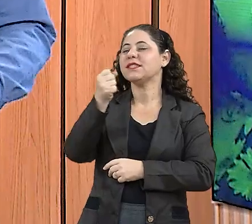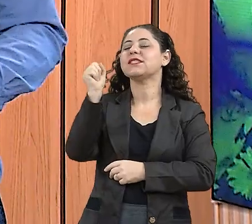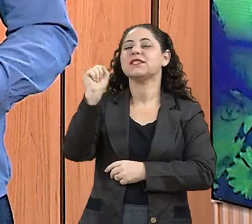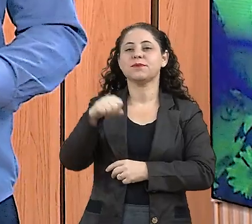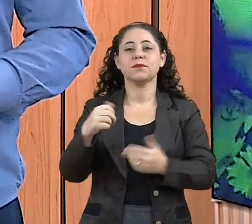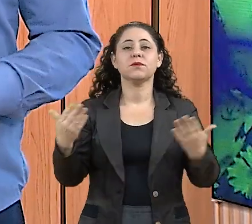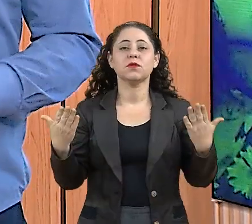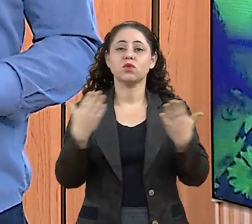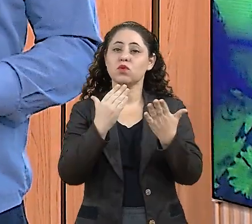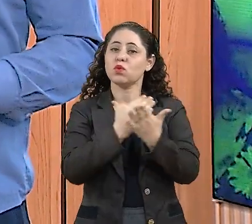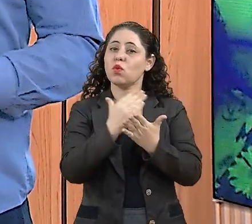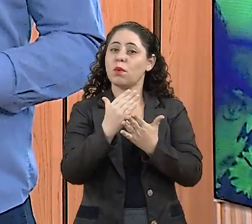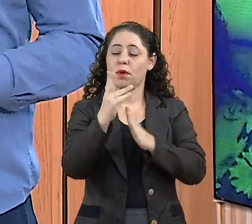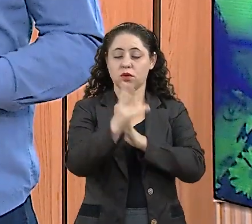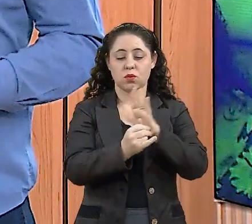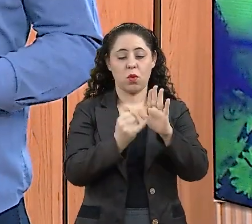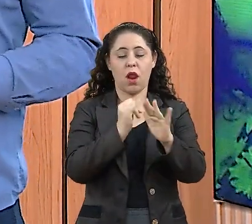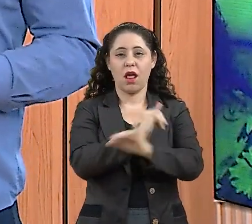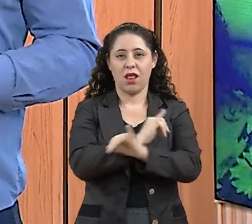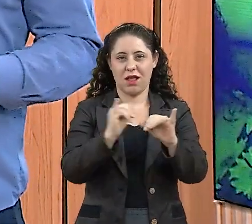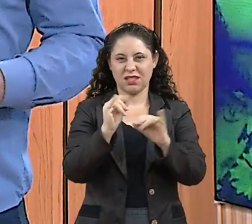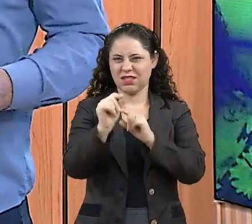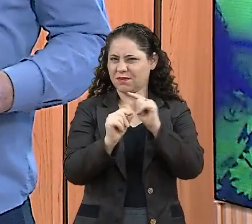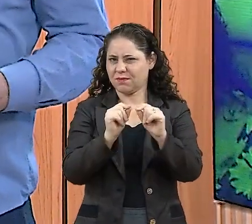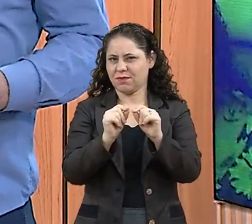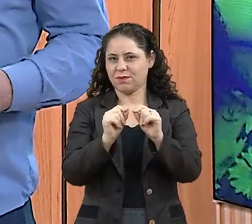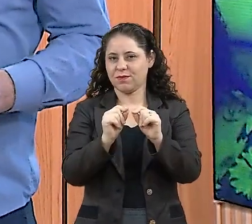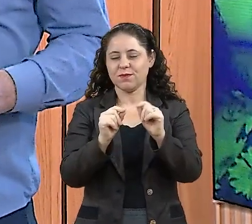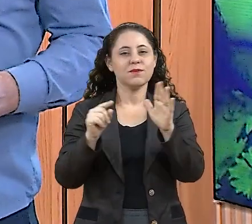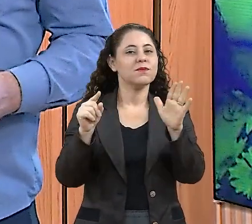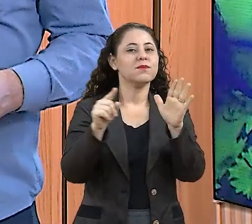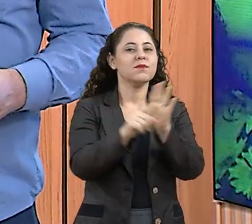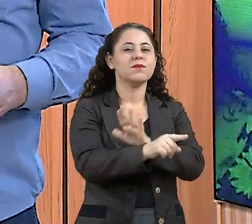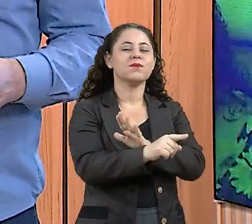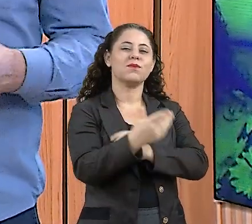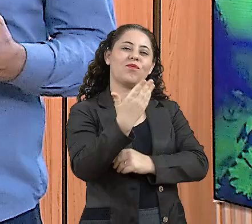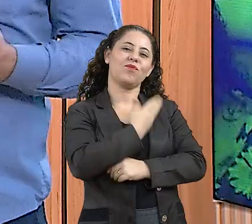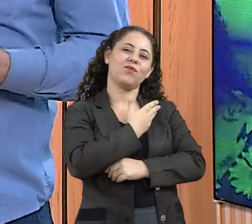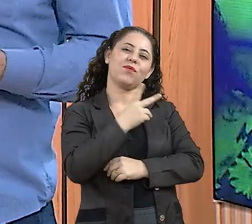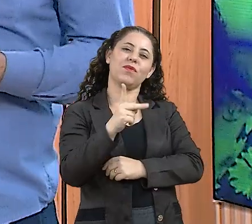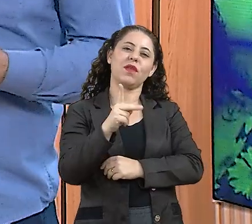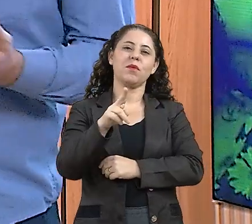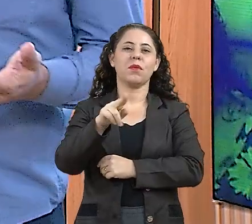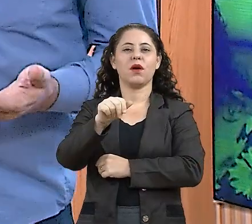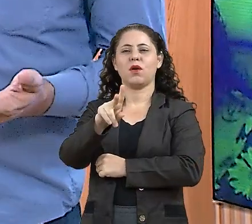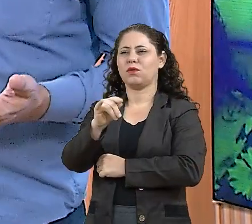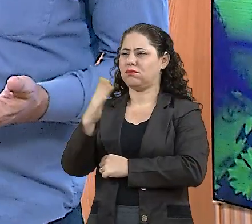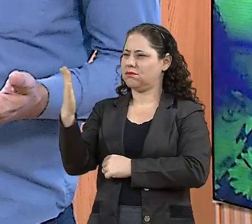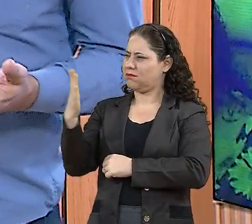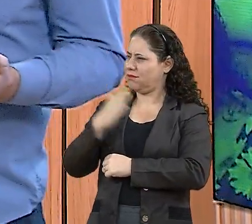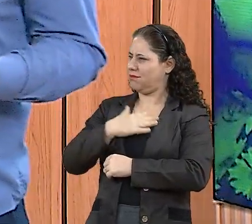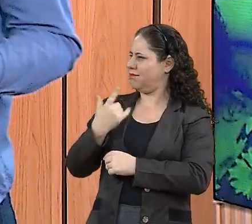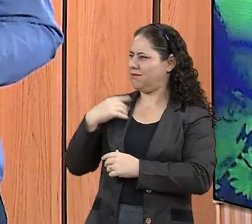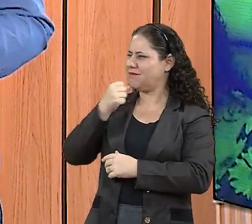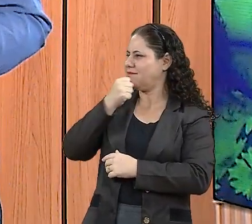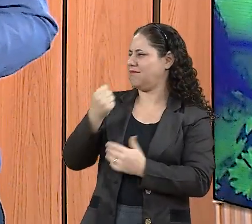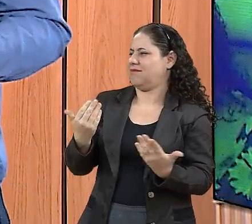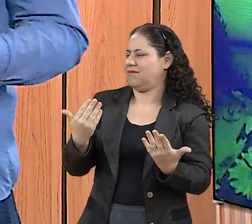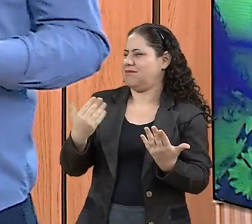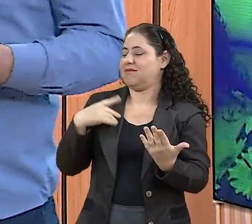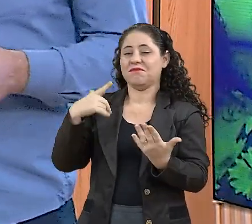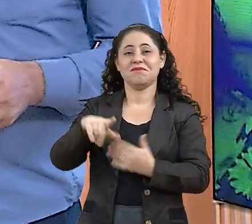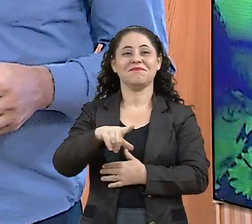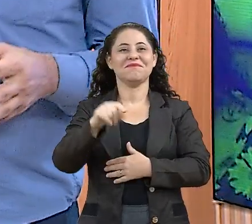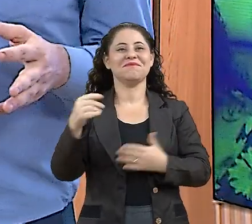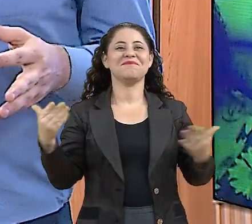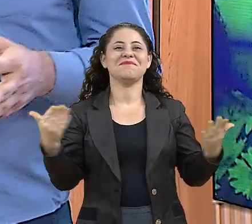E hoje iniciaremos o programa de forma diferente. A primeira pergunta vai para o meu amigo Paulo. Para mim. Mas eu não sou eu o entrevistado. Mas você foi o sorteado da